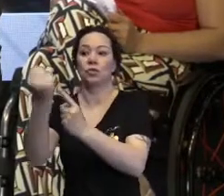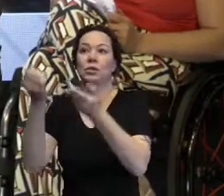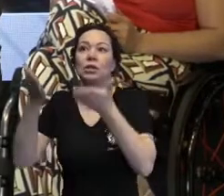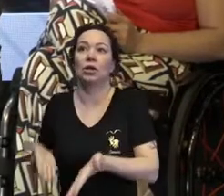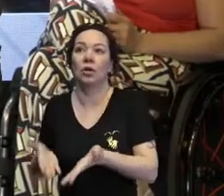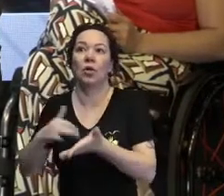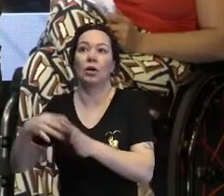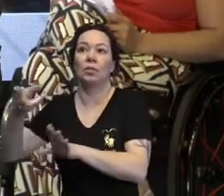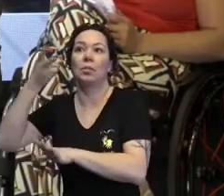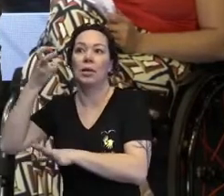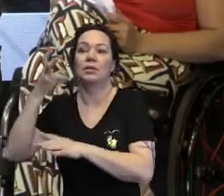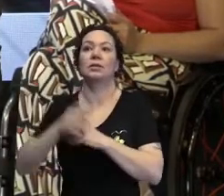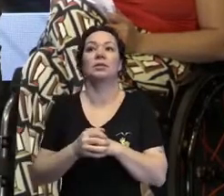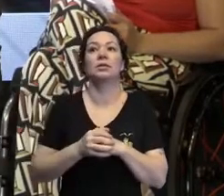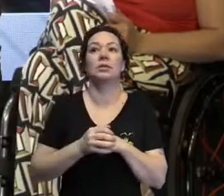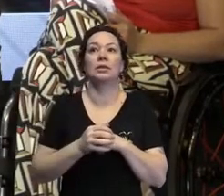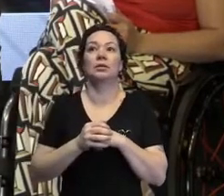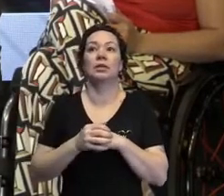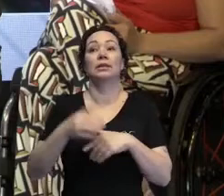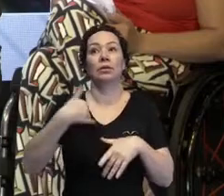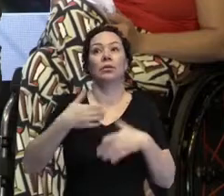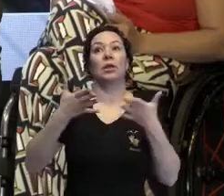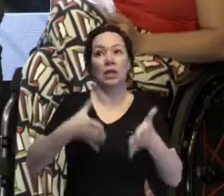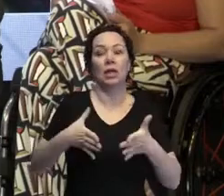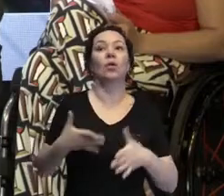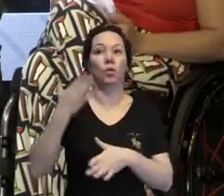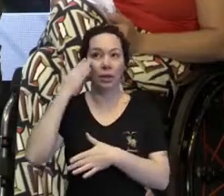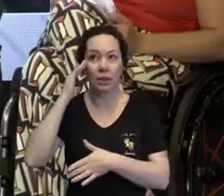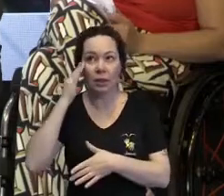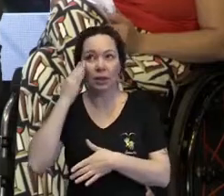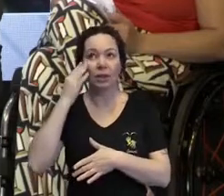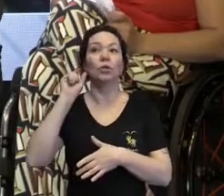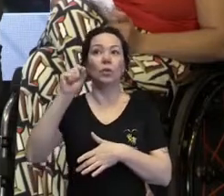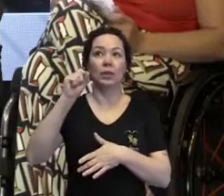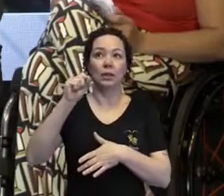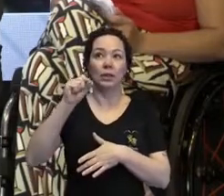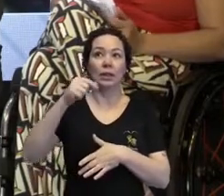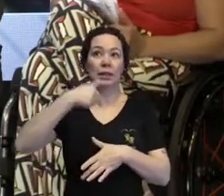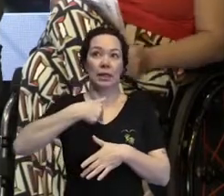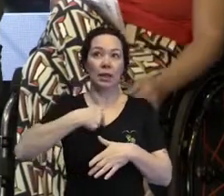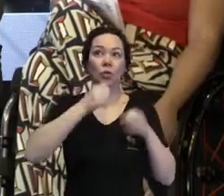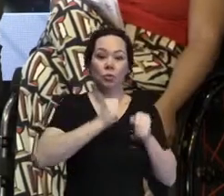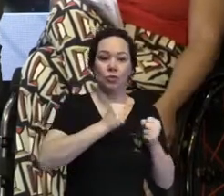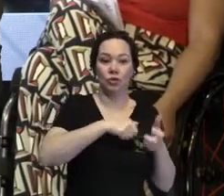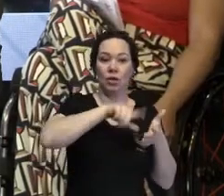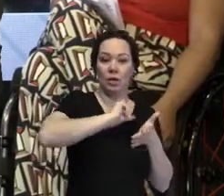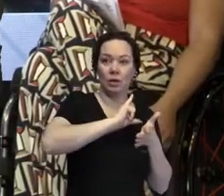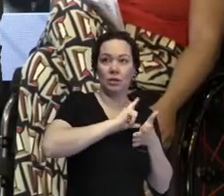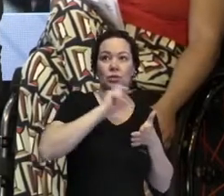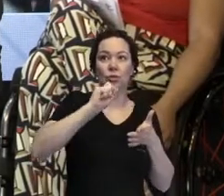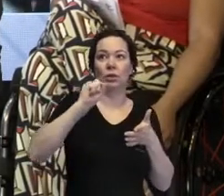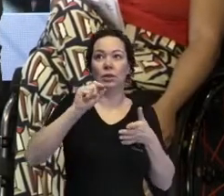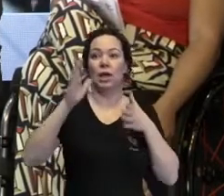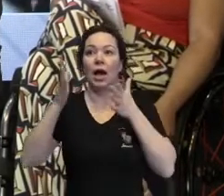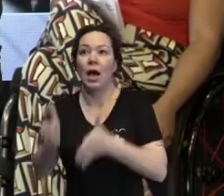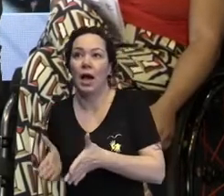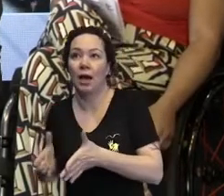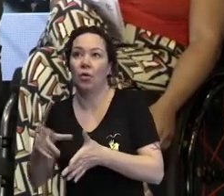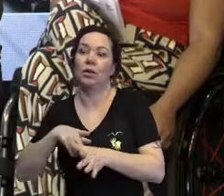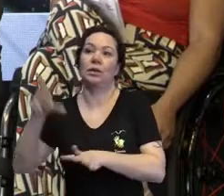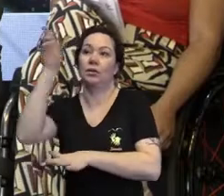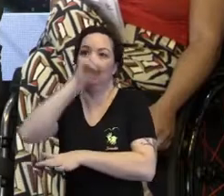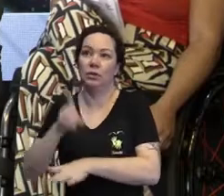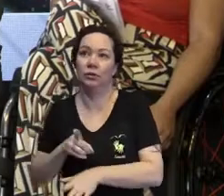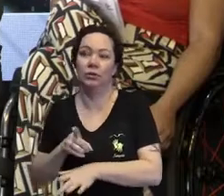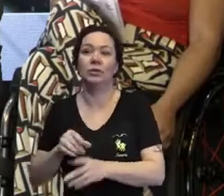mesmo tempo eu entendo as minhas potencialidades, ou seja, eu entendo o que é que a Catarina podia fazer antes da deficiência. E agora que tenho uma deficiência, a